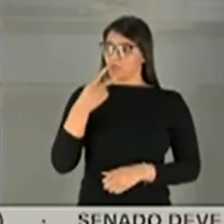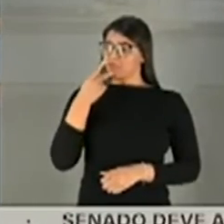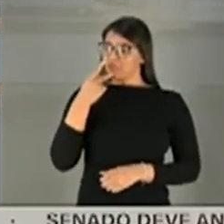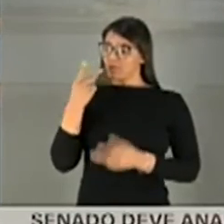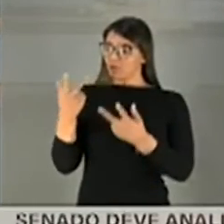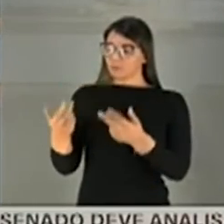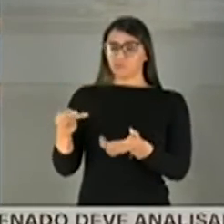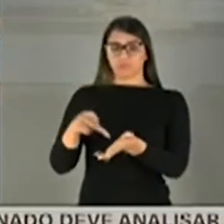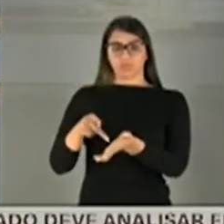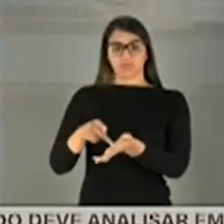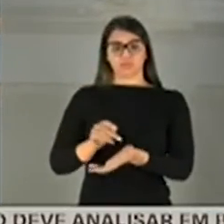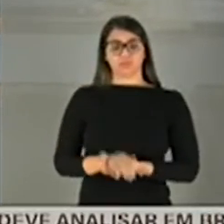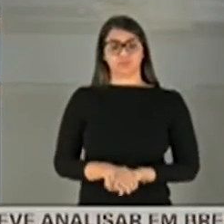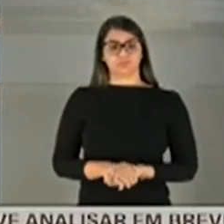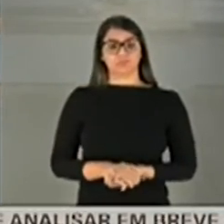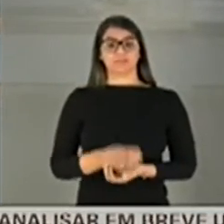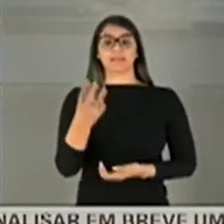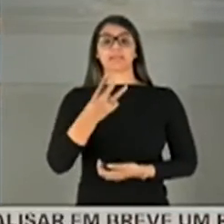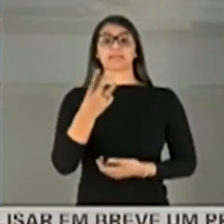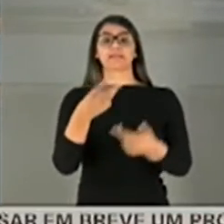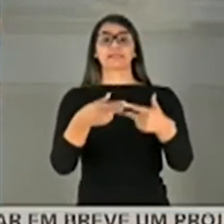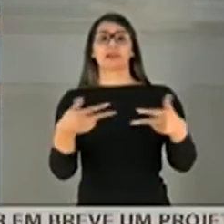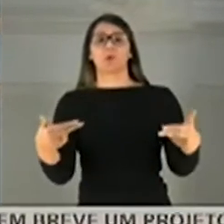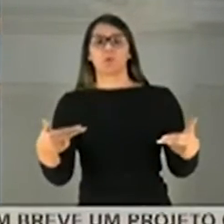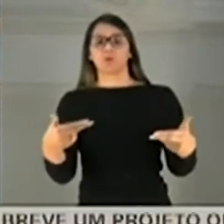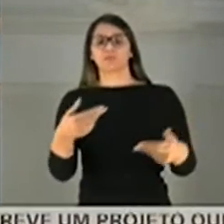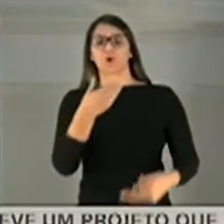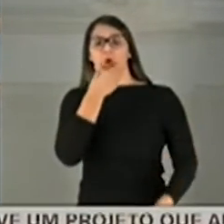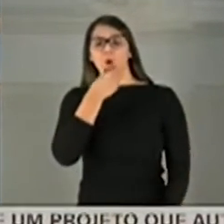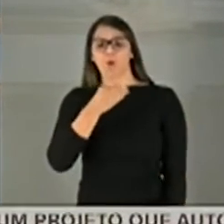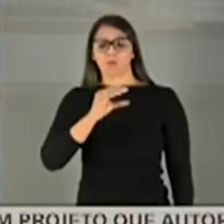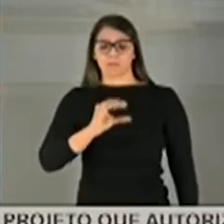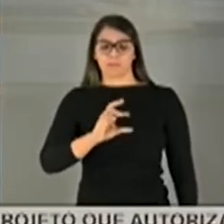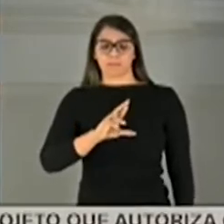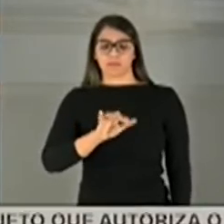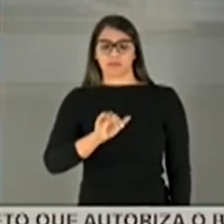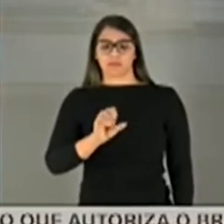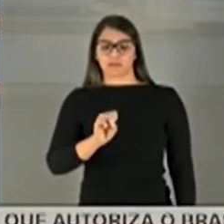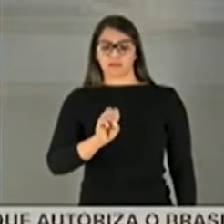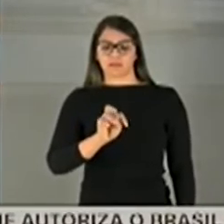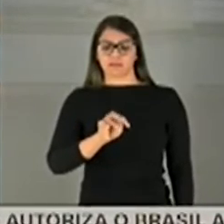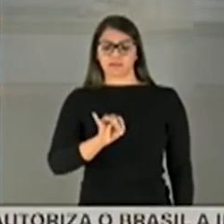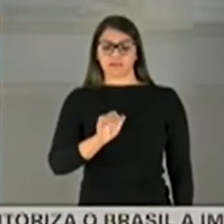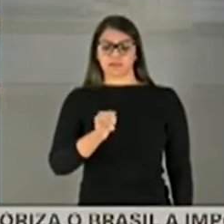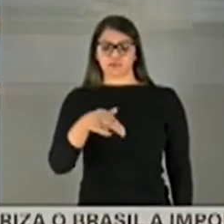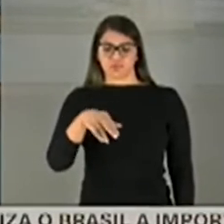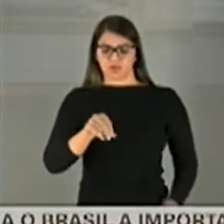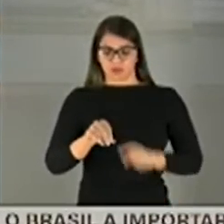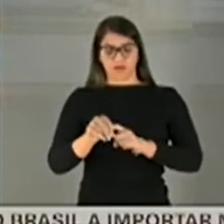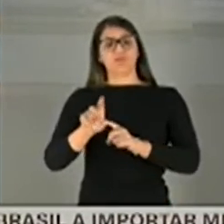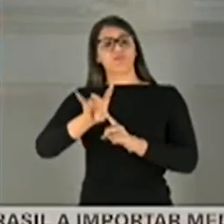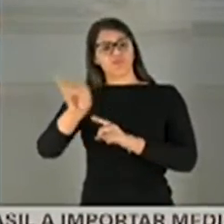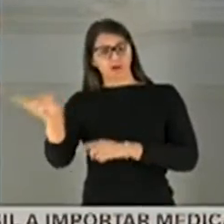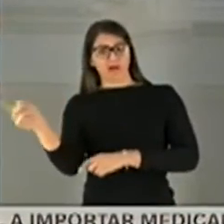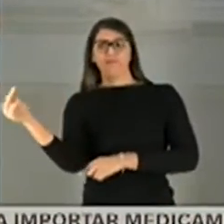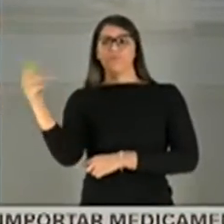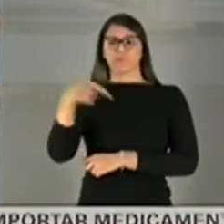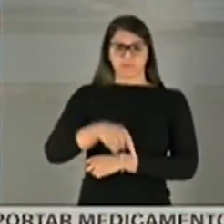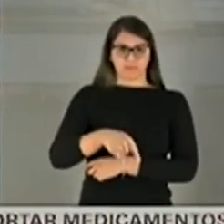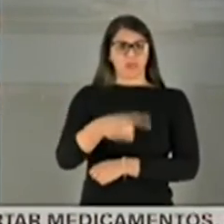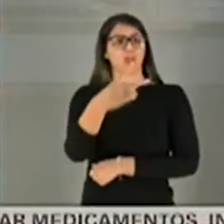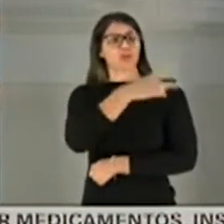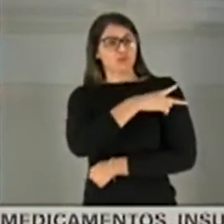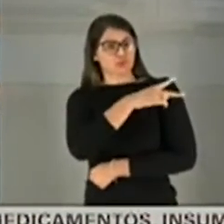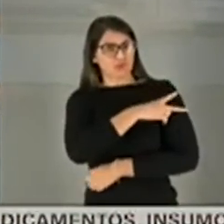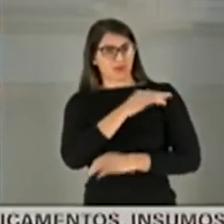Segundo, terceiro, um tal de Cristiano que virá aqui, que é chefe superior dele, que ele depende